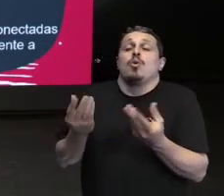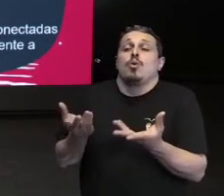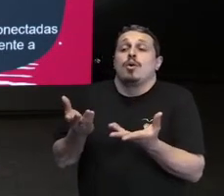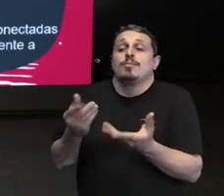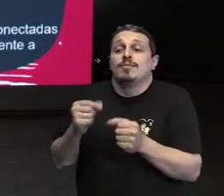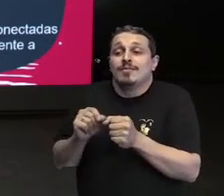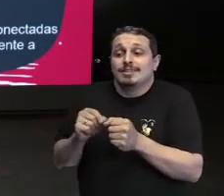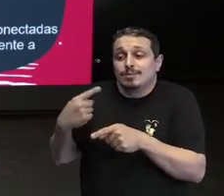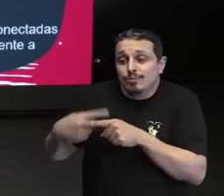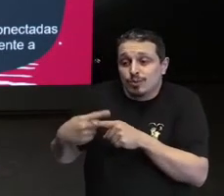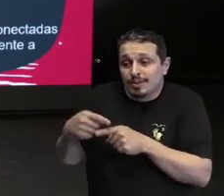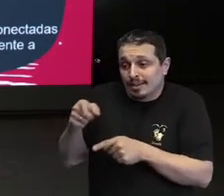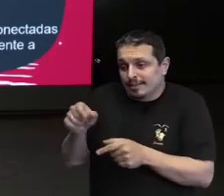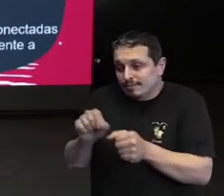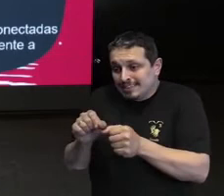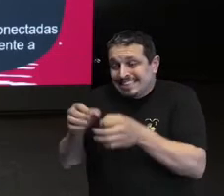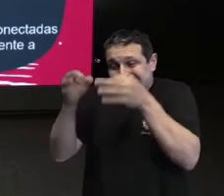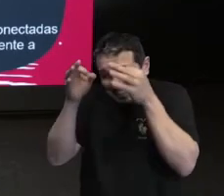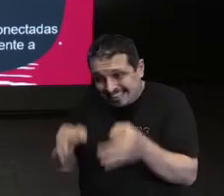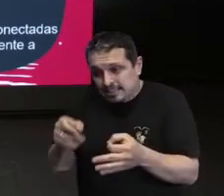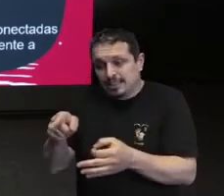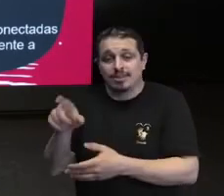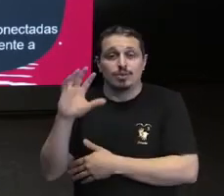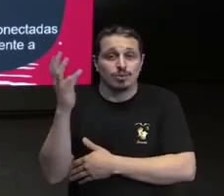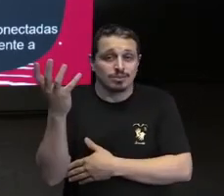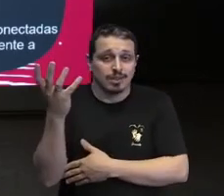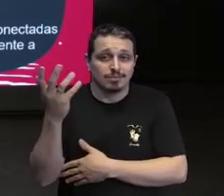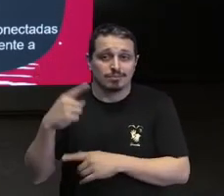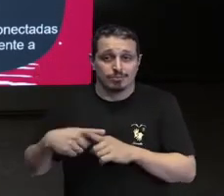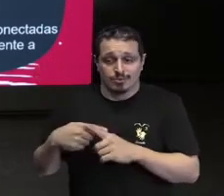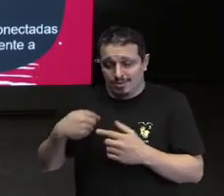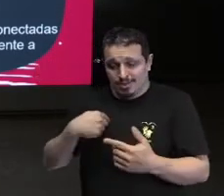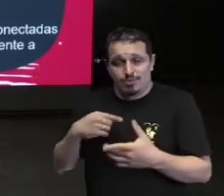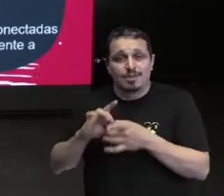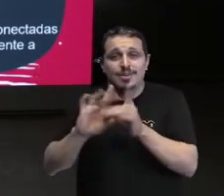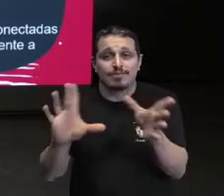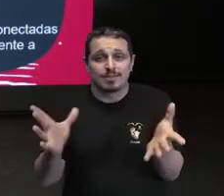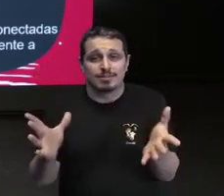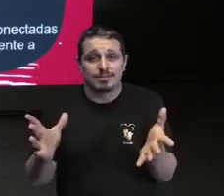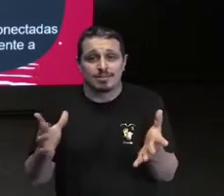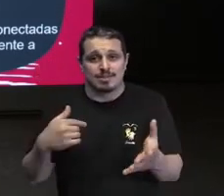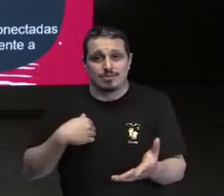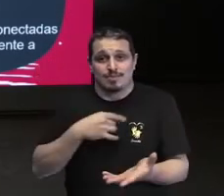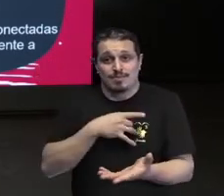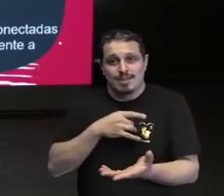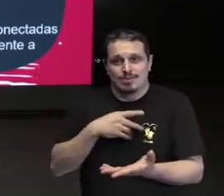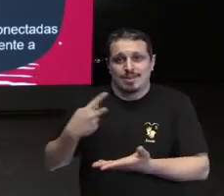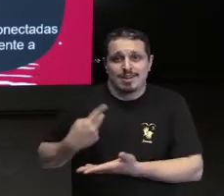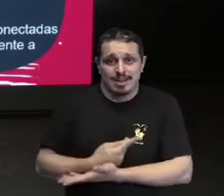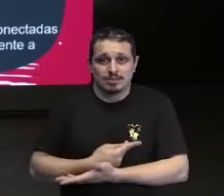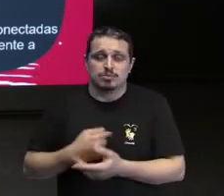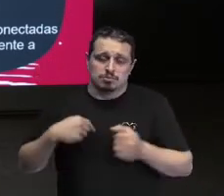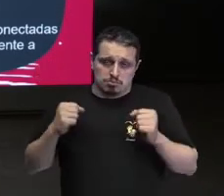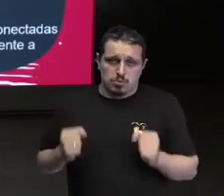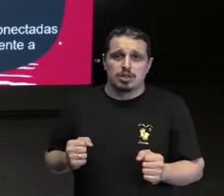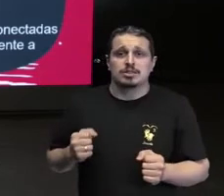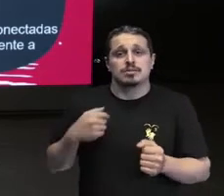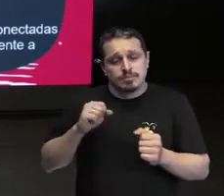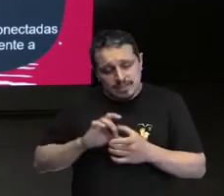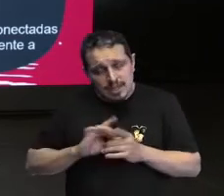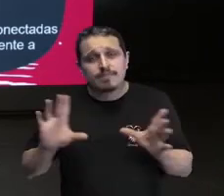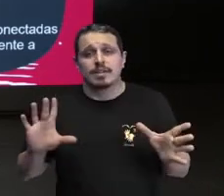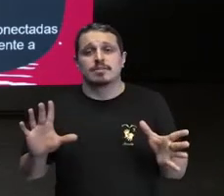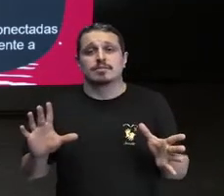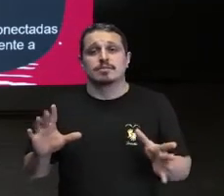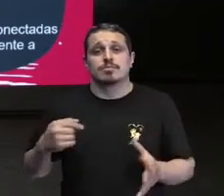sim livre reconhecido eu não tenho medo de errar eu posso ser quem eu sou isso traz mais engajamento